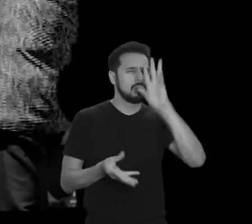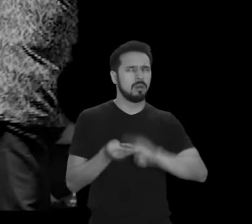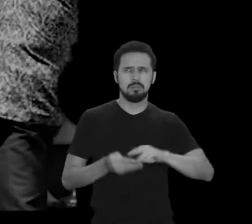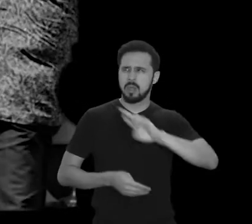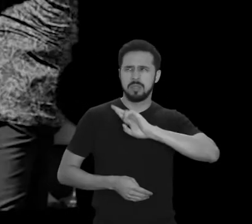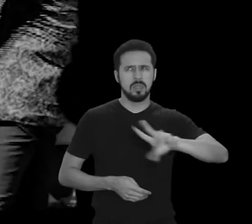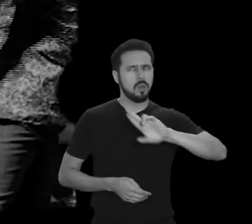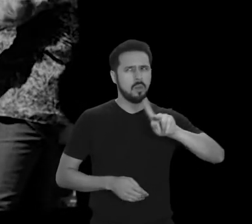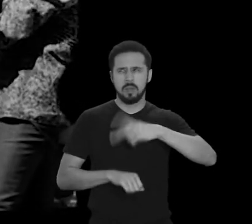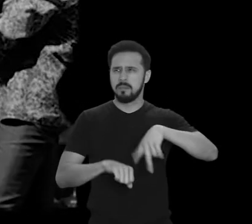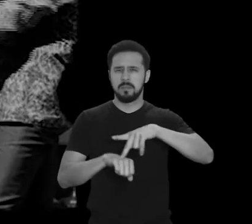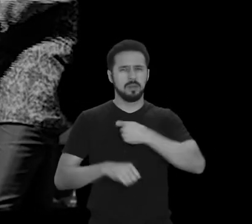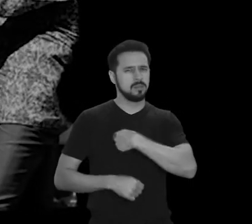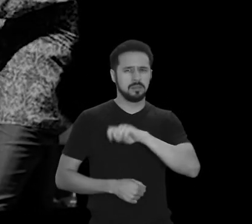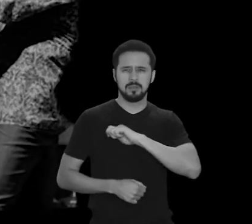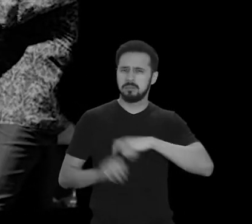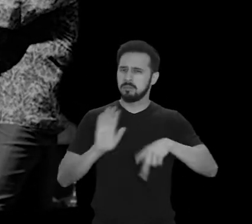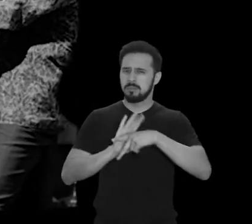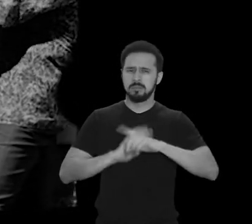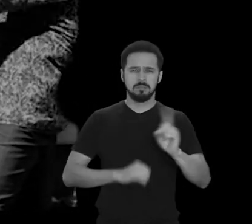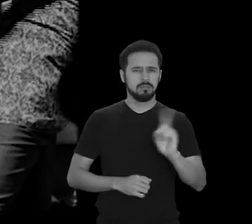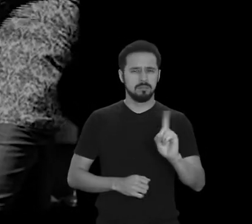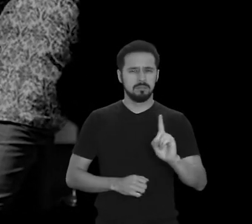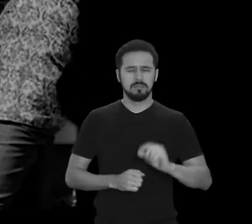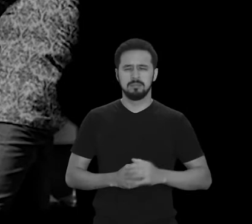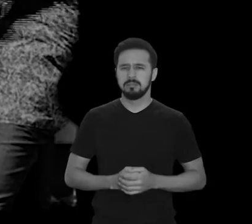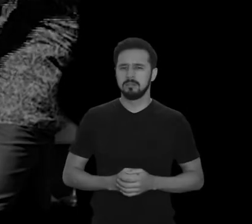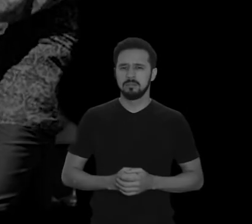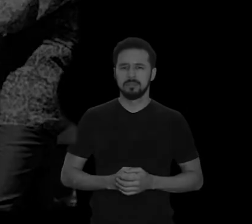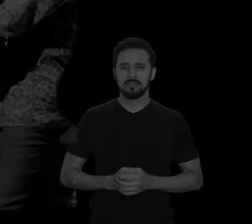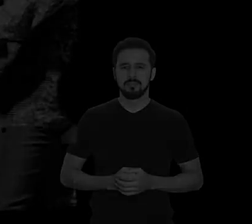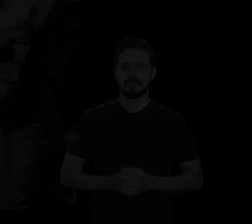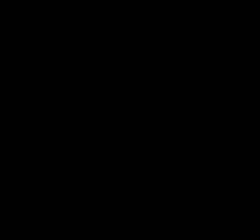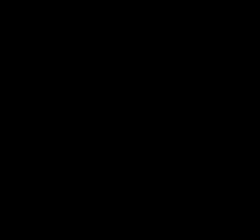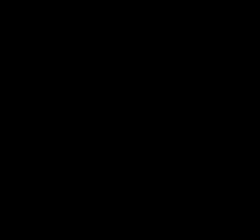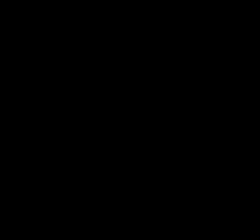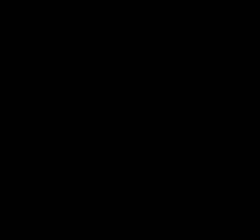que nós não conhecíamos, mas que certamente não era espanhola.